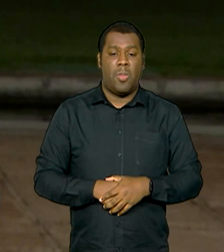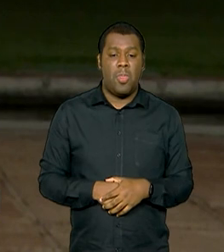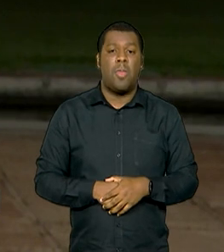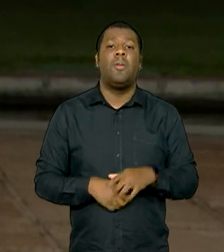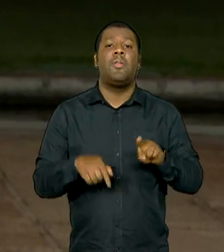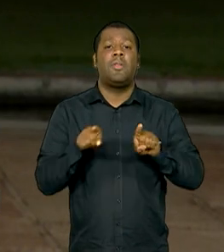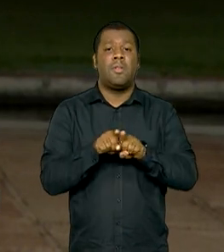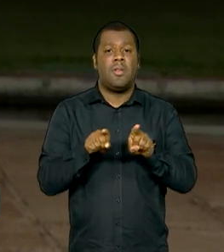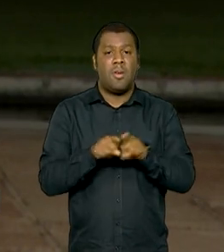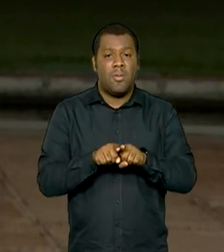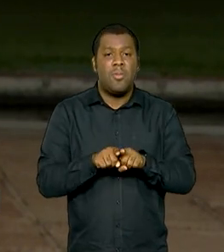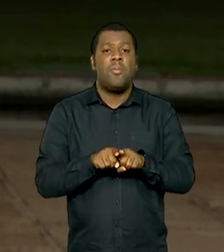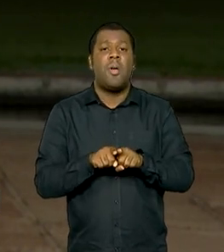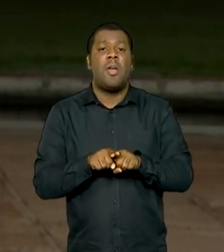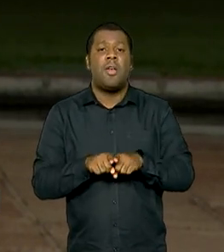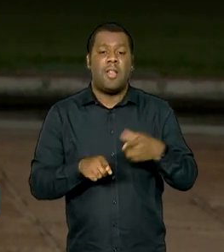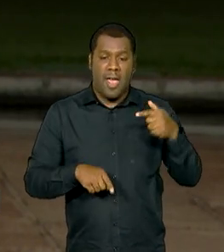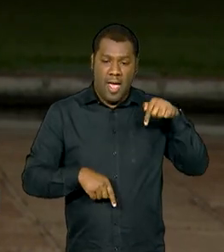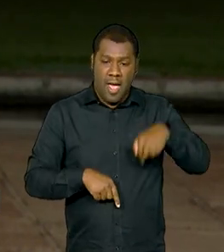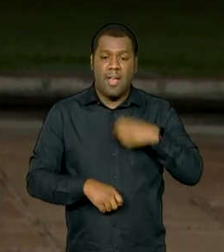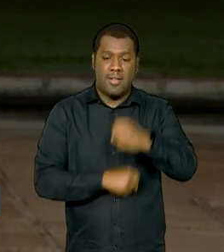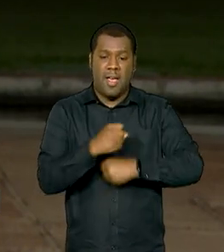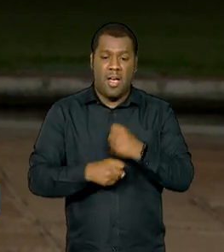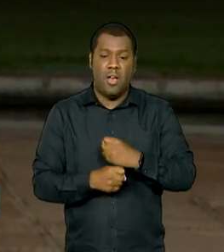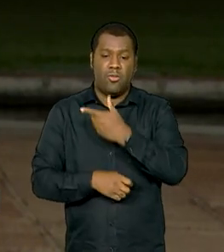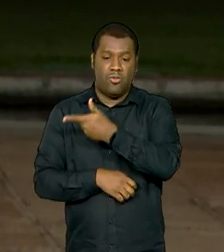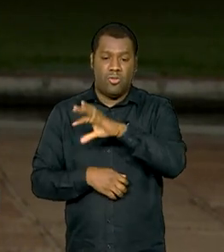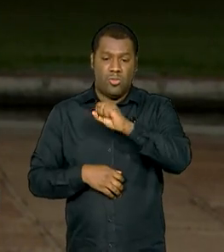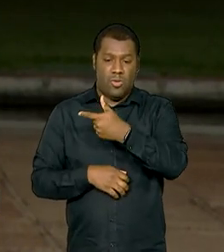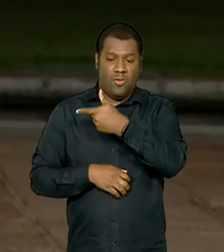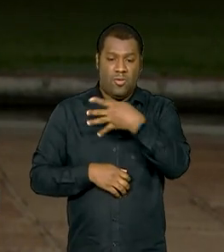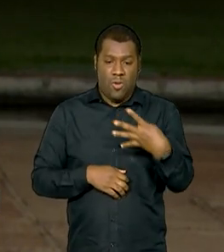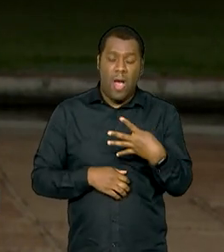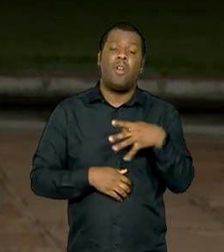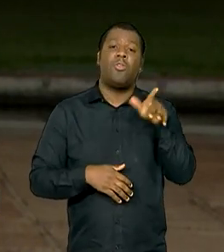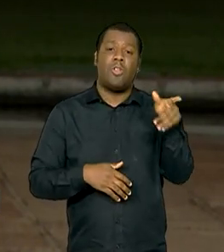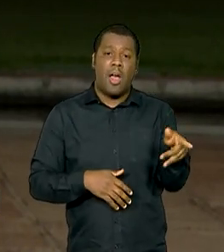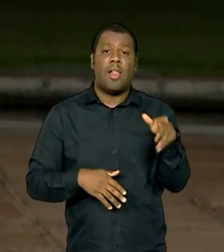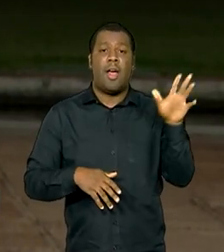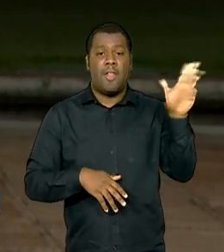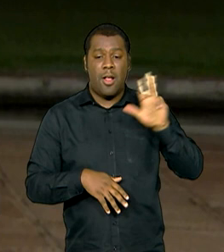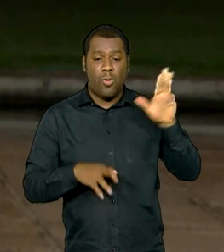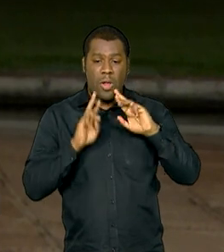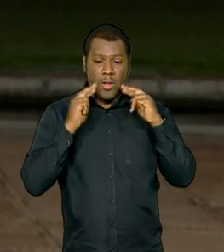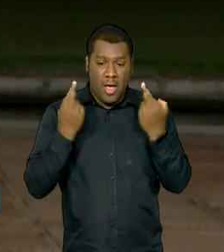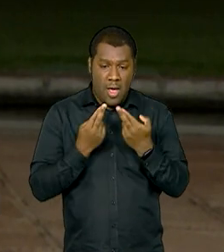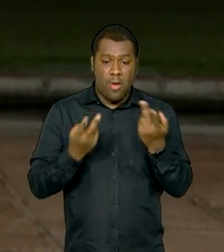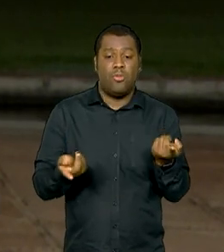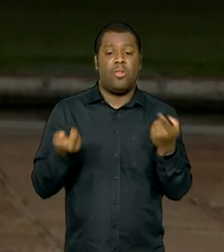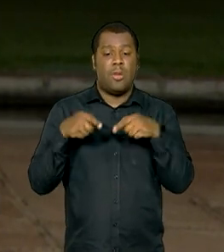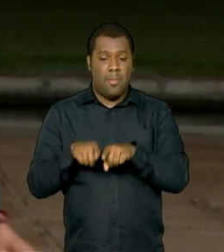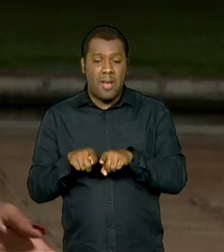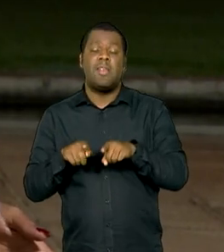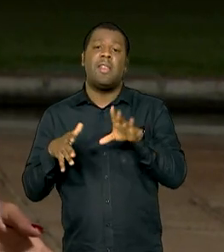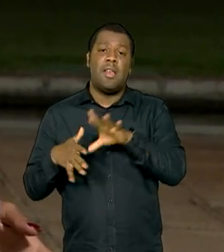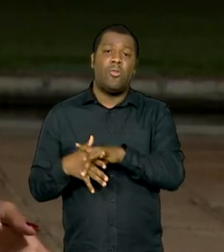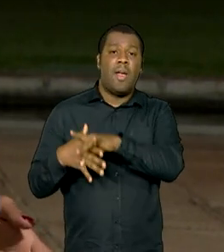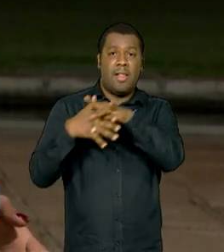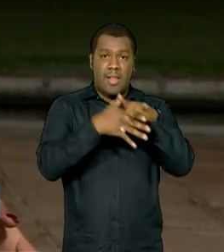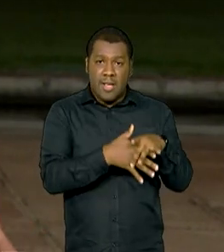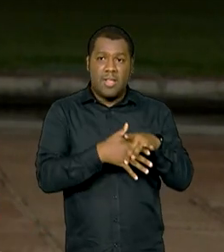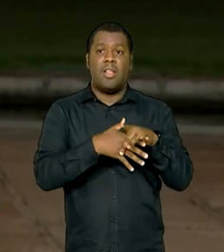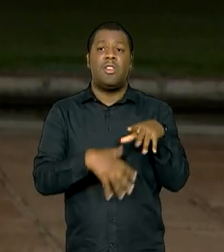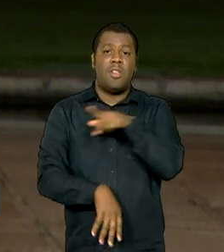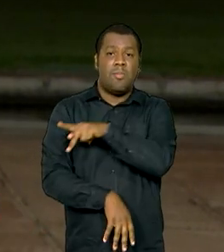reuniu líderes partidários da Câmara. Olha, o ministro das Relações Institucionais, Alexandre Padilha, já havia dito